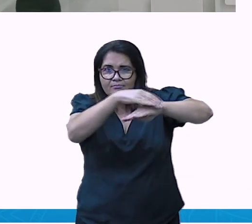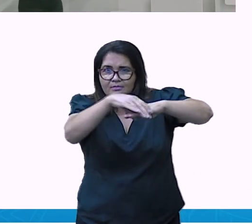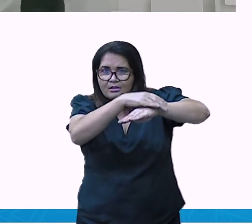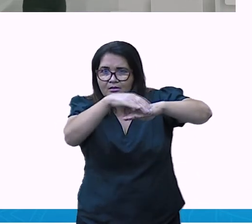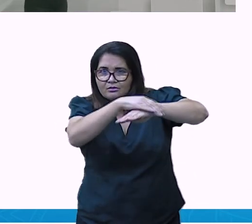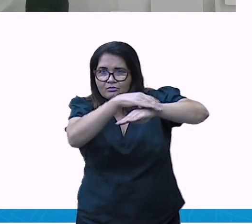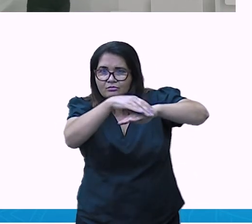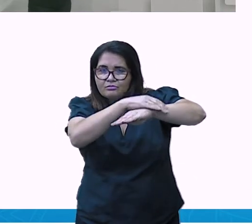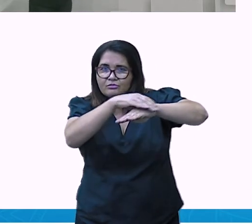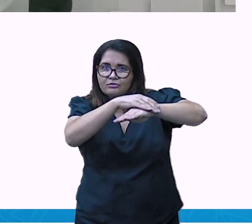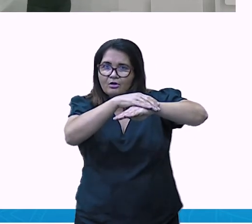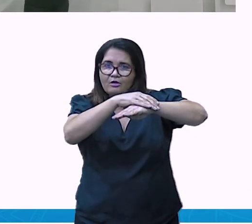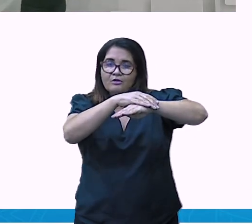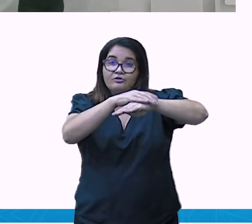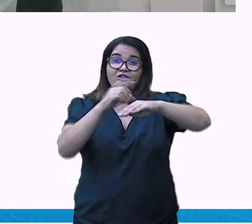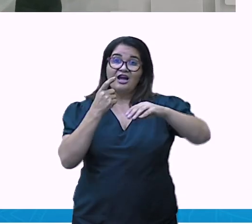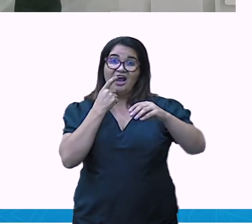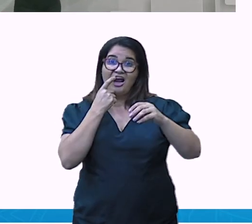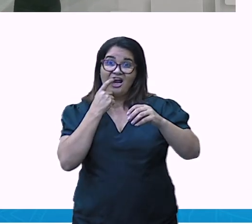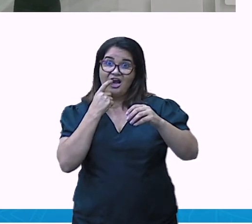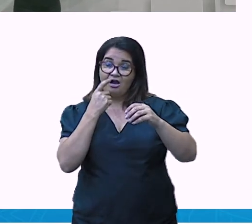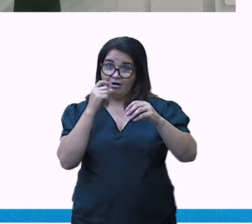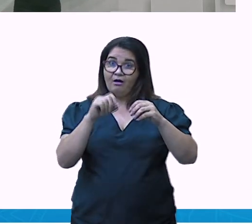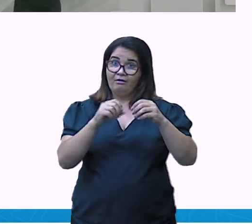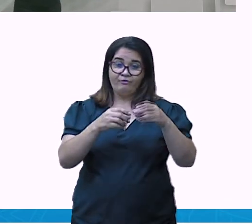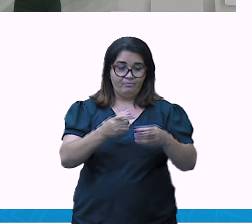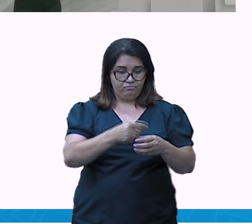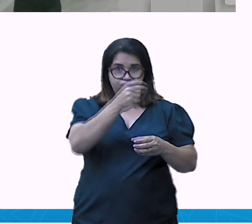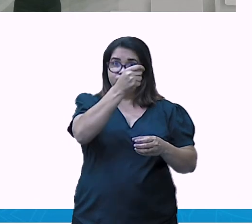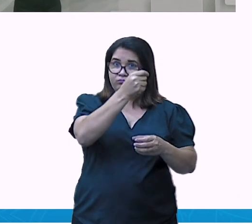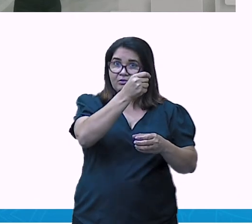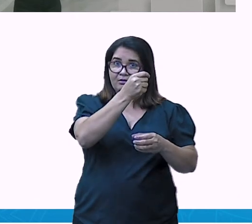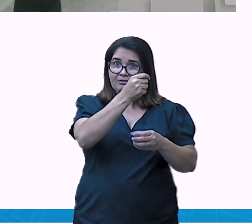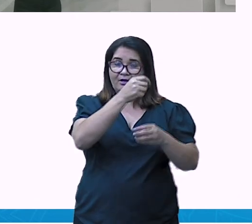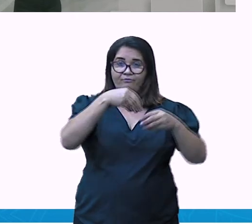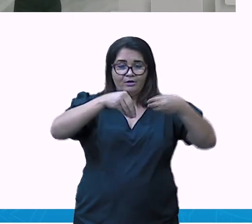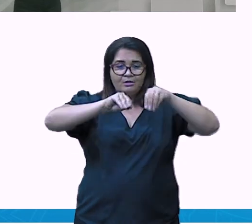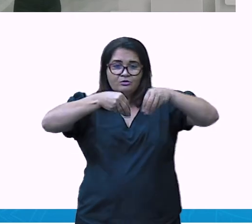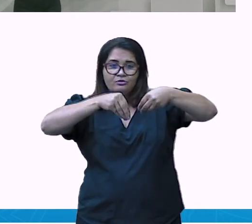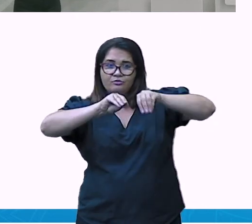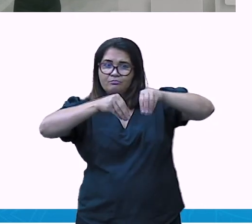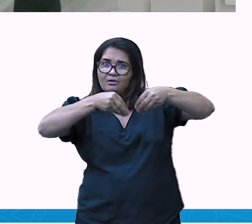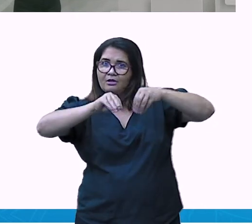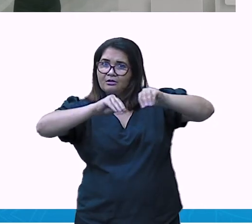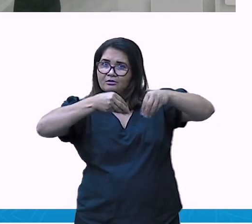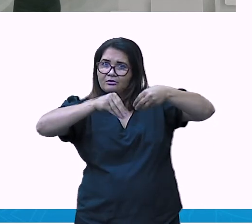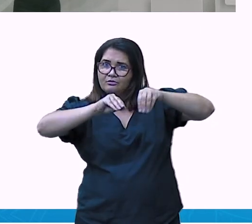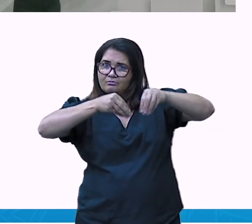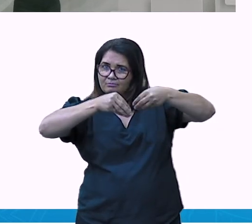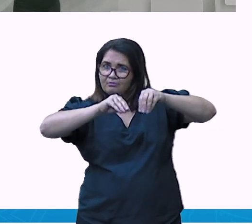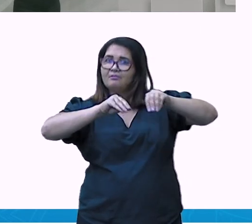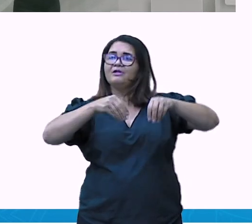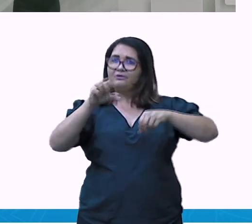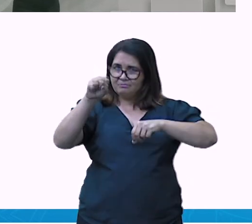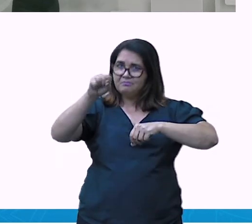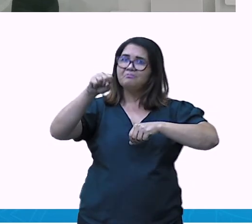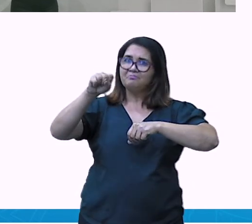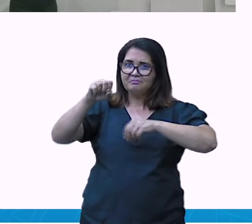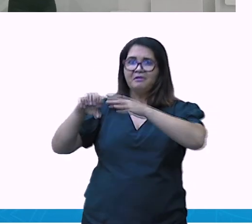aqui eu trouxe a imagem do tênis, mas tem também sapatos que elas produzem. Então,